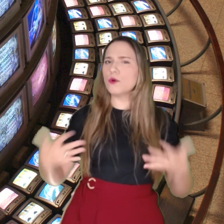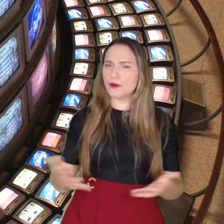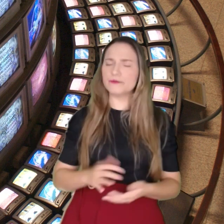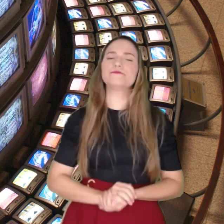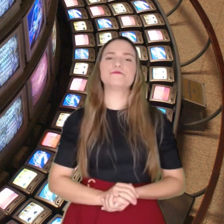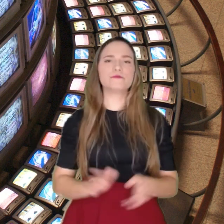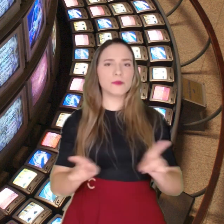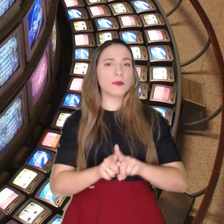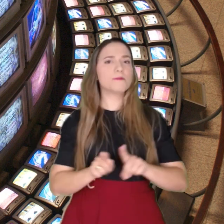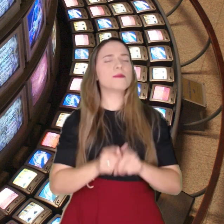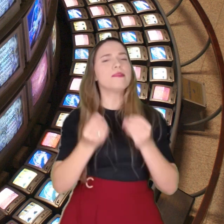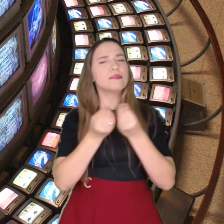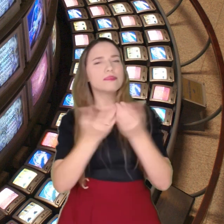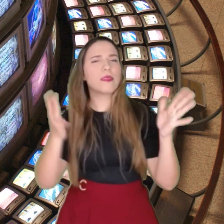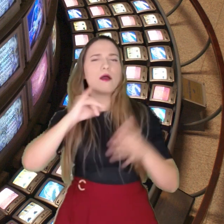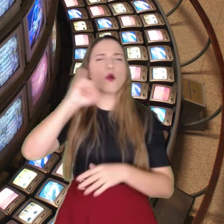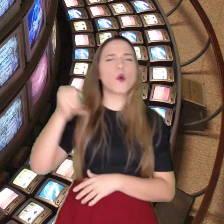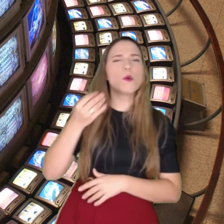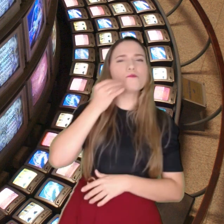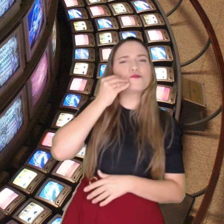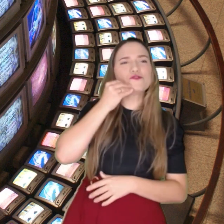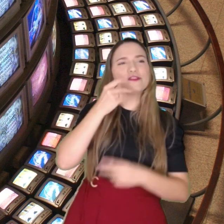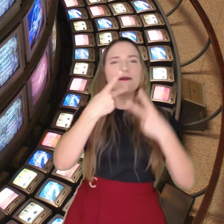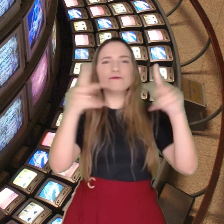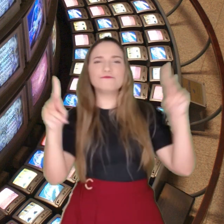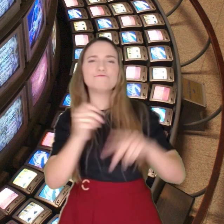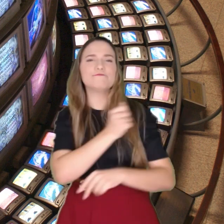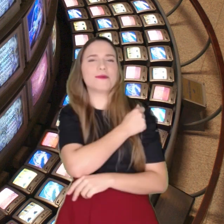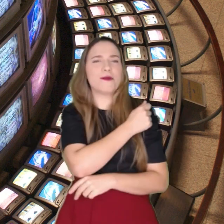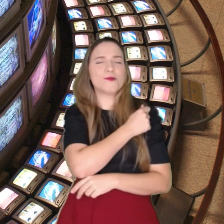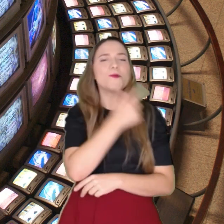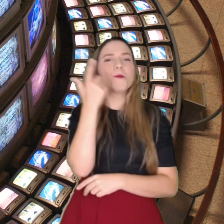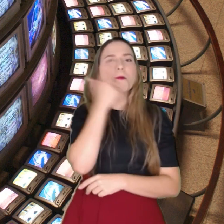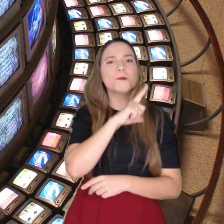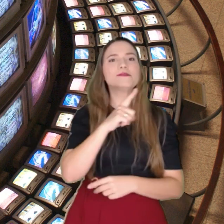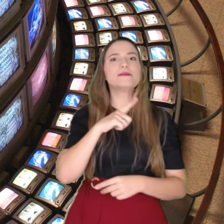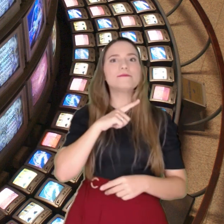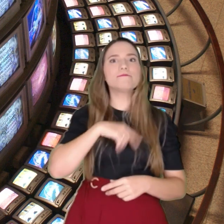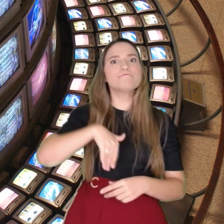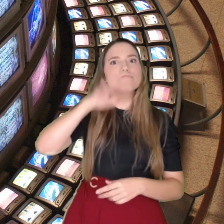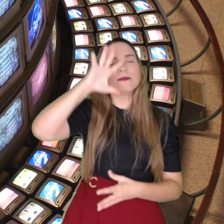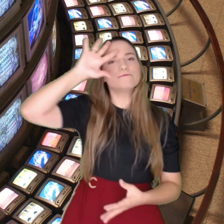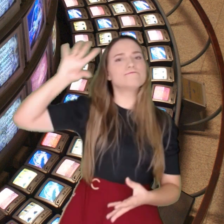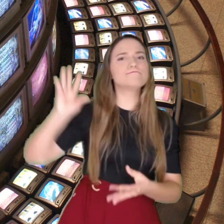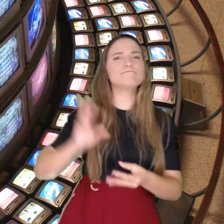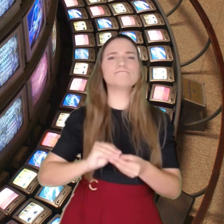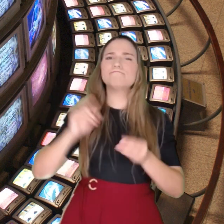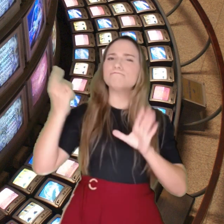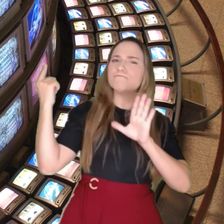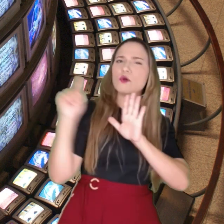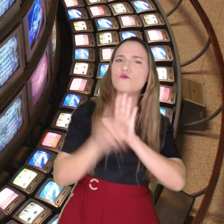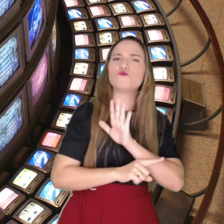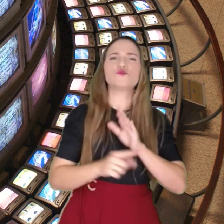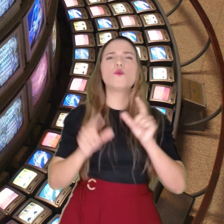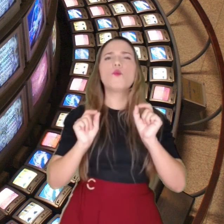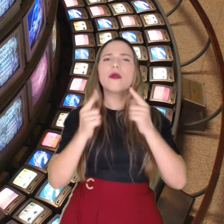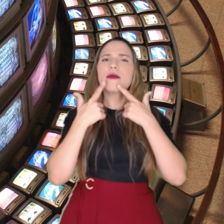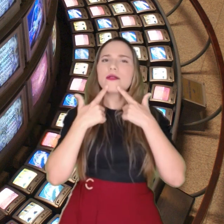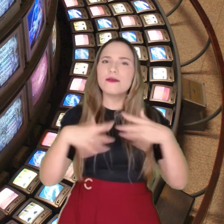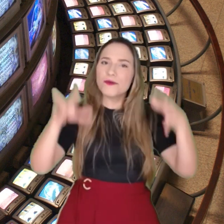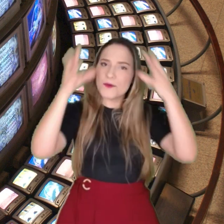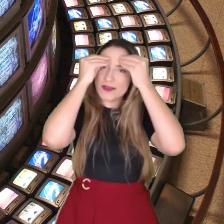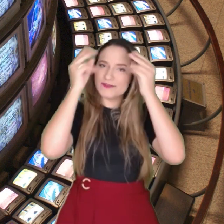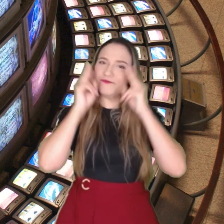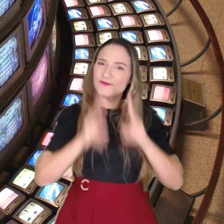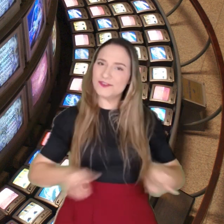Proporciona a oportunidade para os estudantes desenvolverem uma compreensão mais profunda da